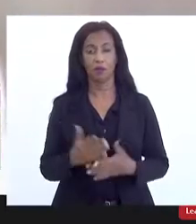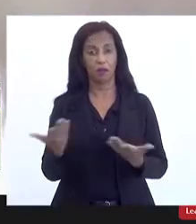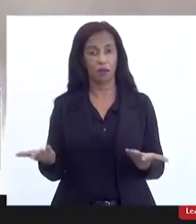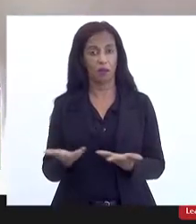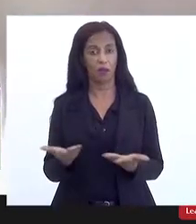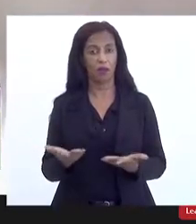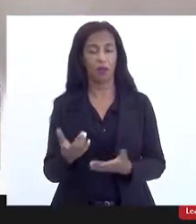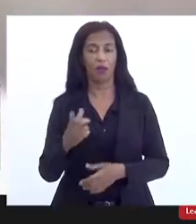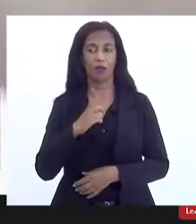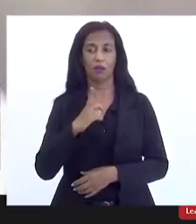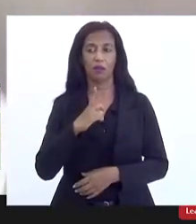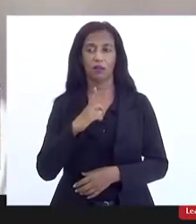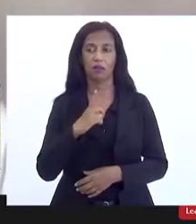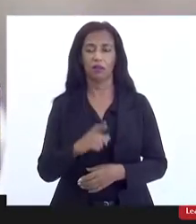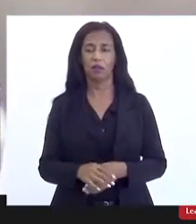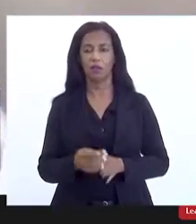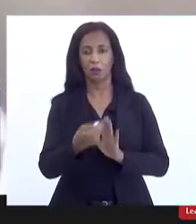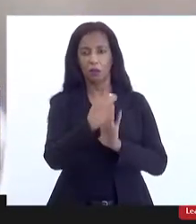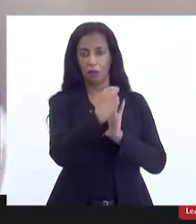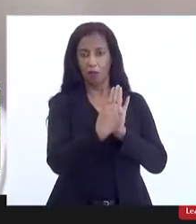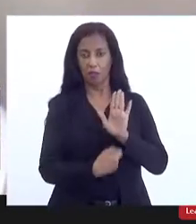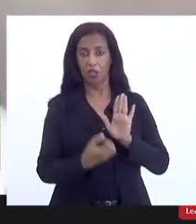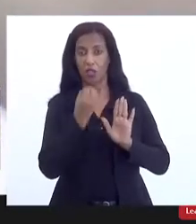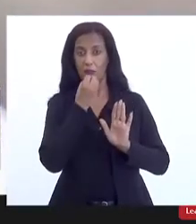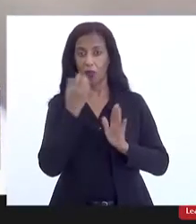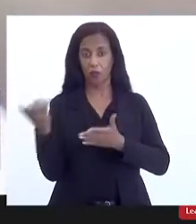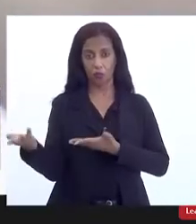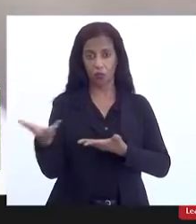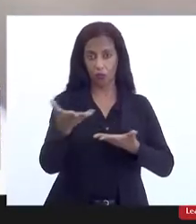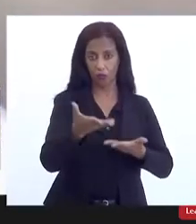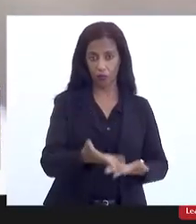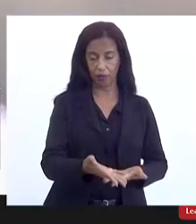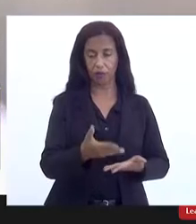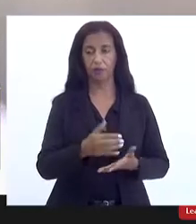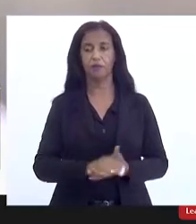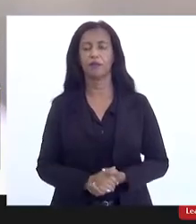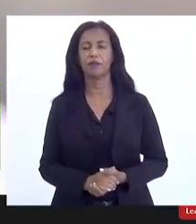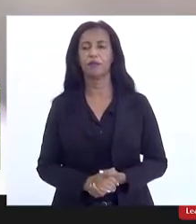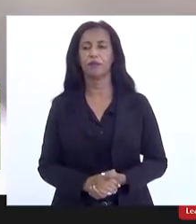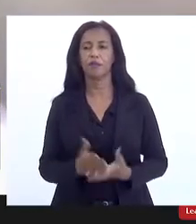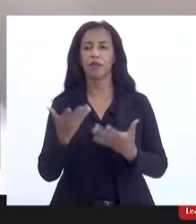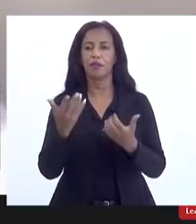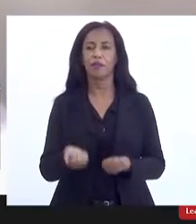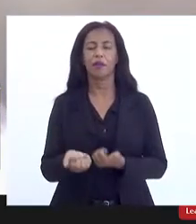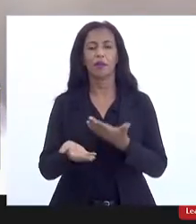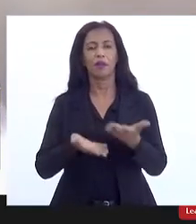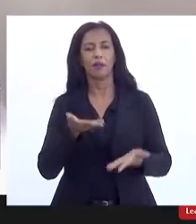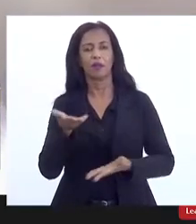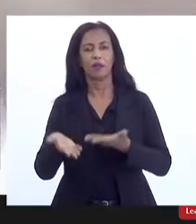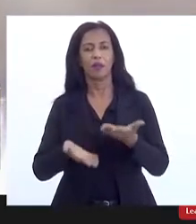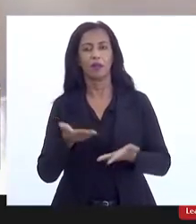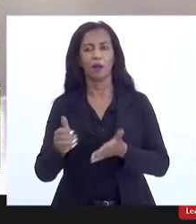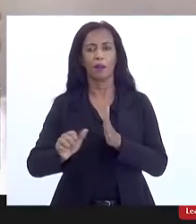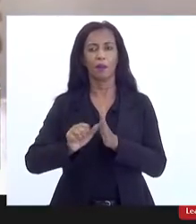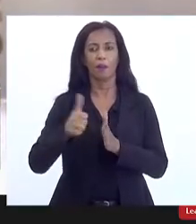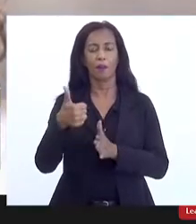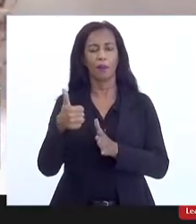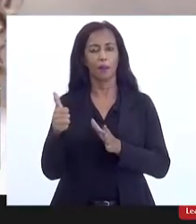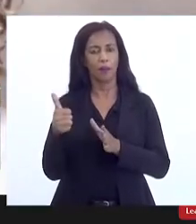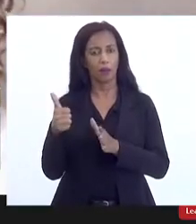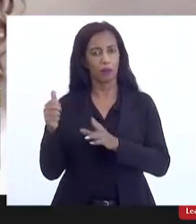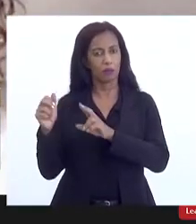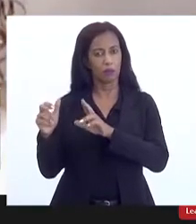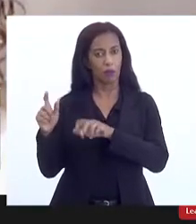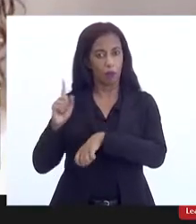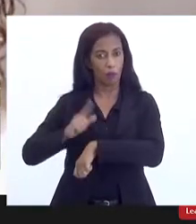porque temos uma lista boa de convidados, vamos tratando, teremos agora um primeiro bloco onde